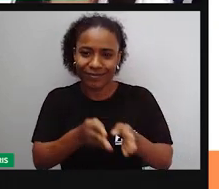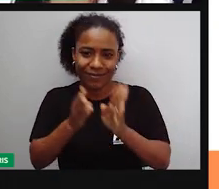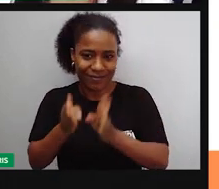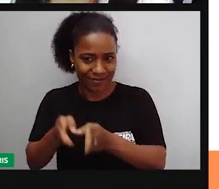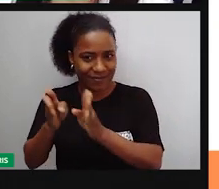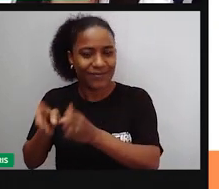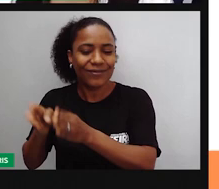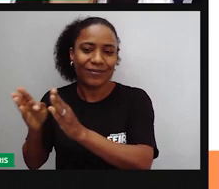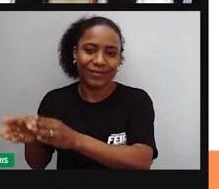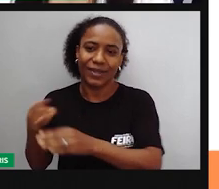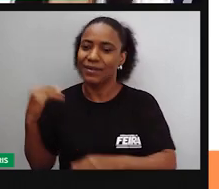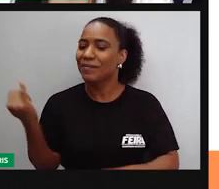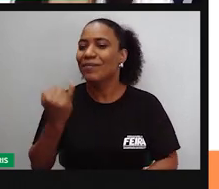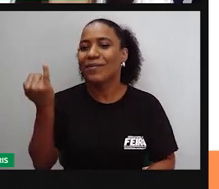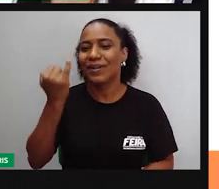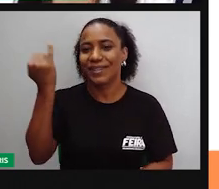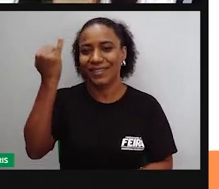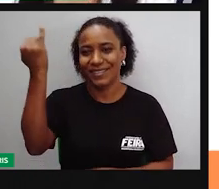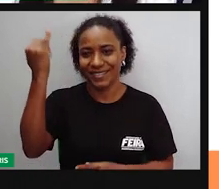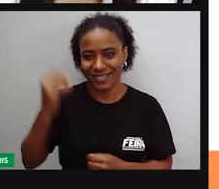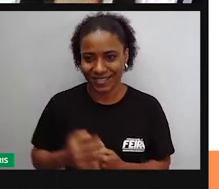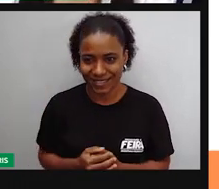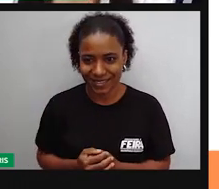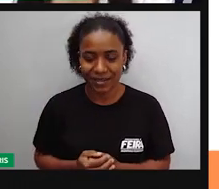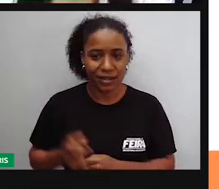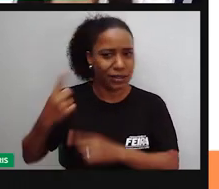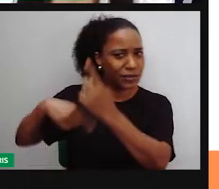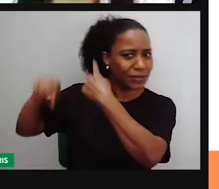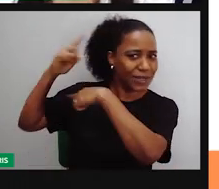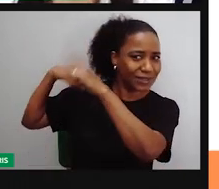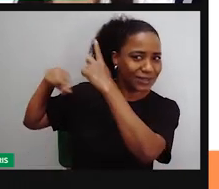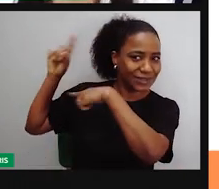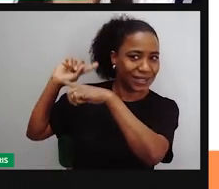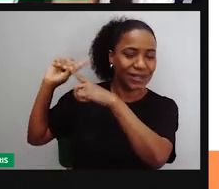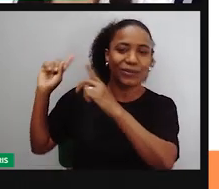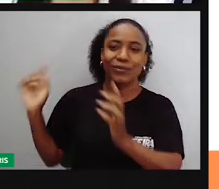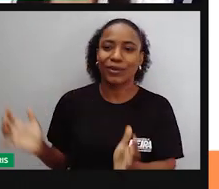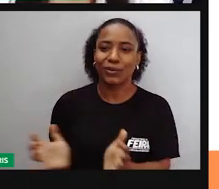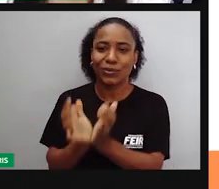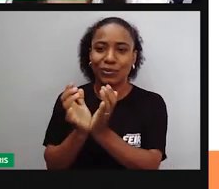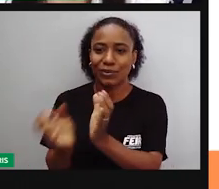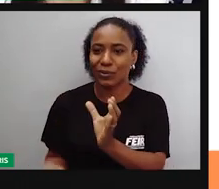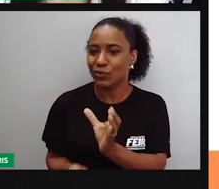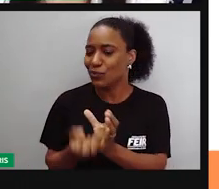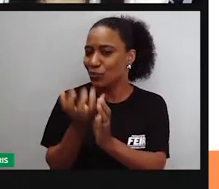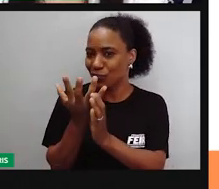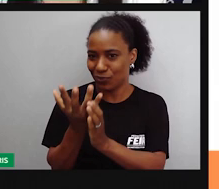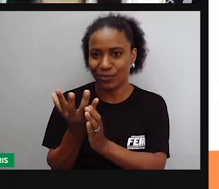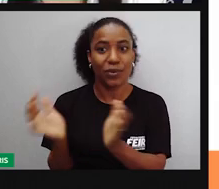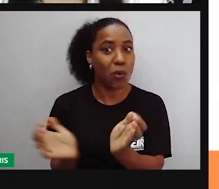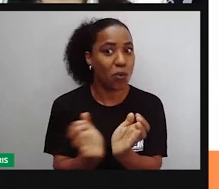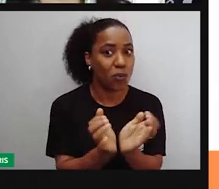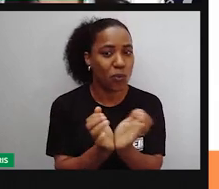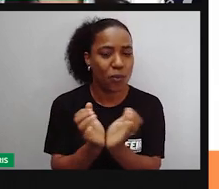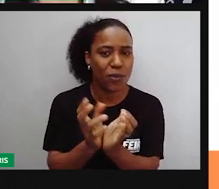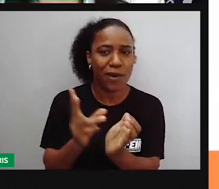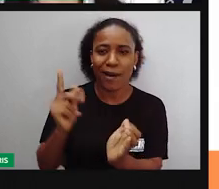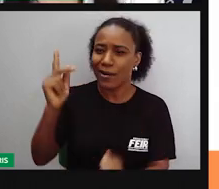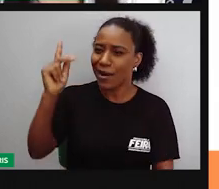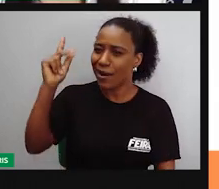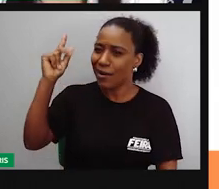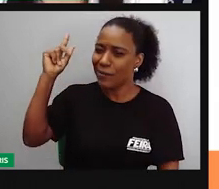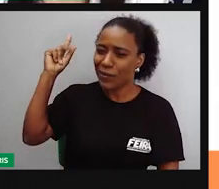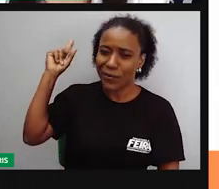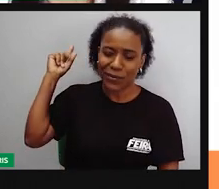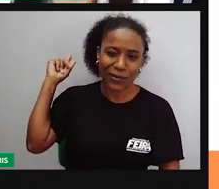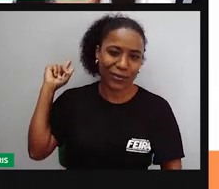organizar e formar as primeiras comunidades, as primeiras sociedades. E isso há muito tempo atrás.